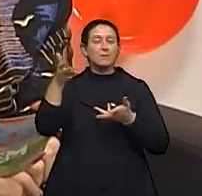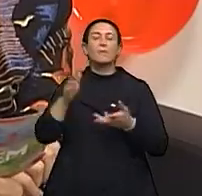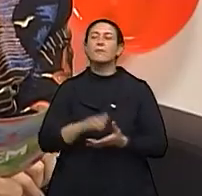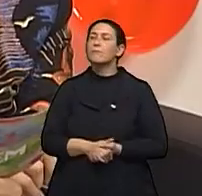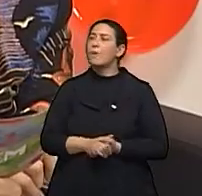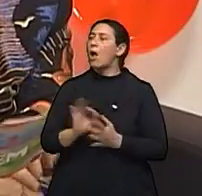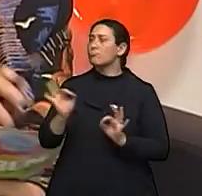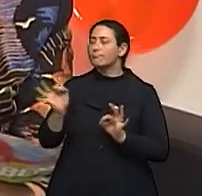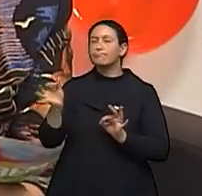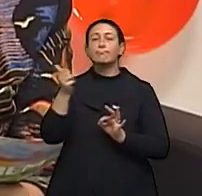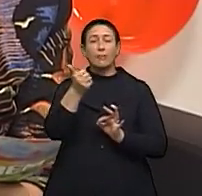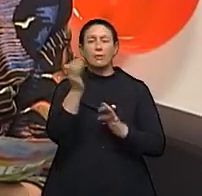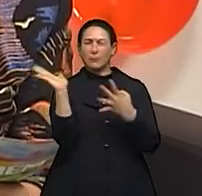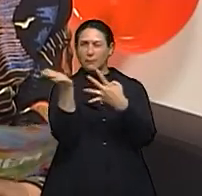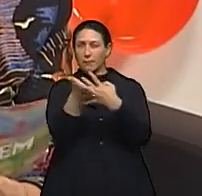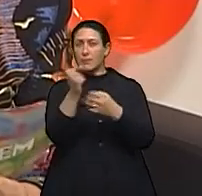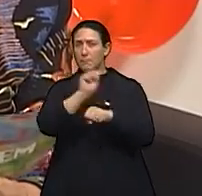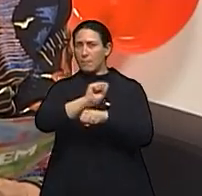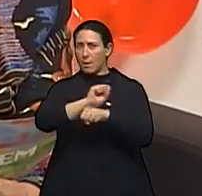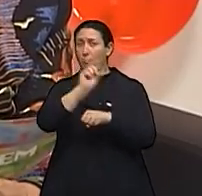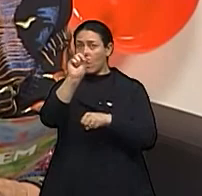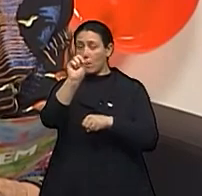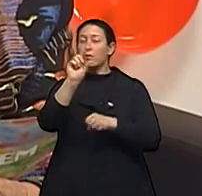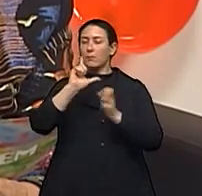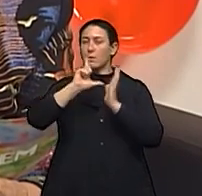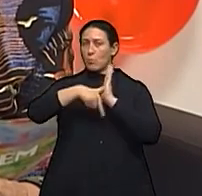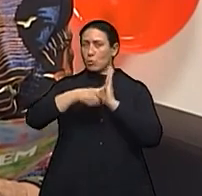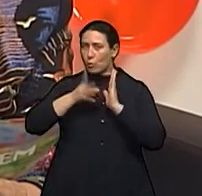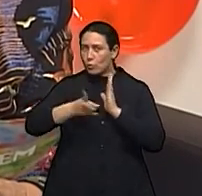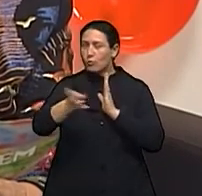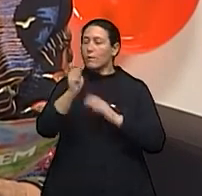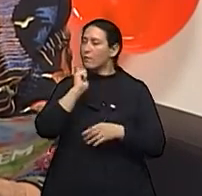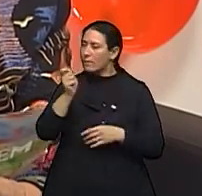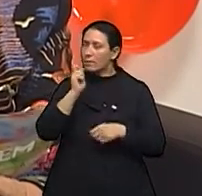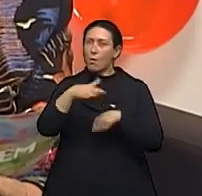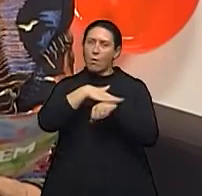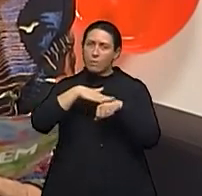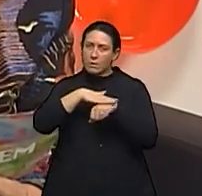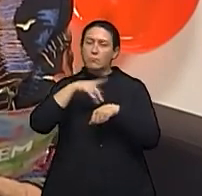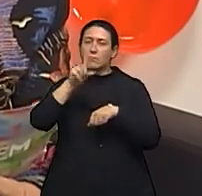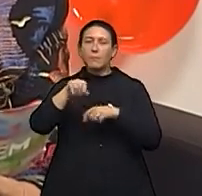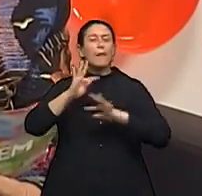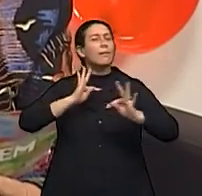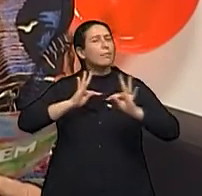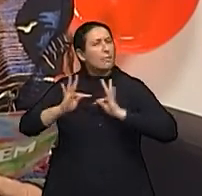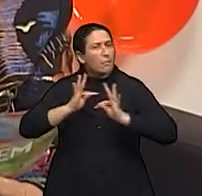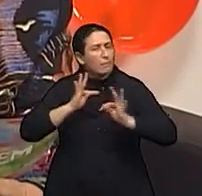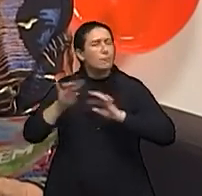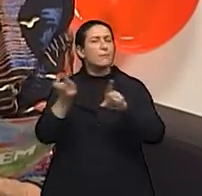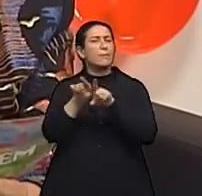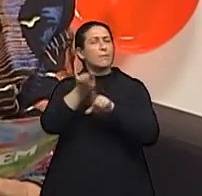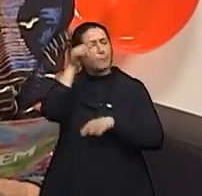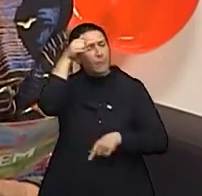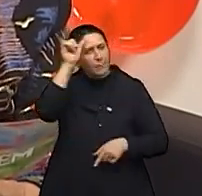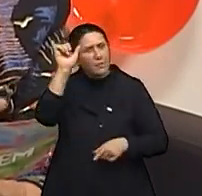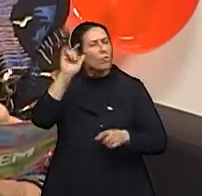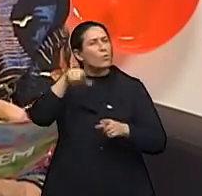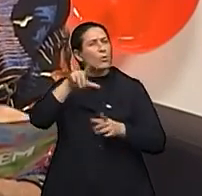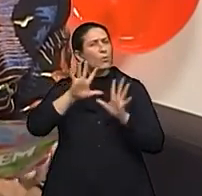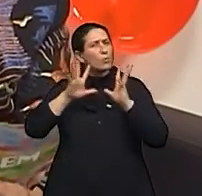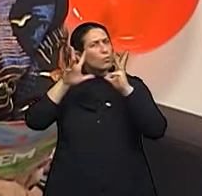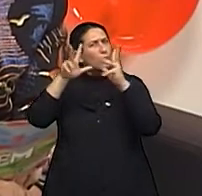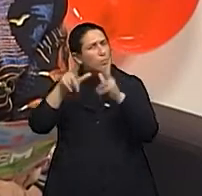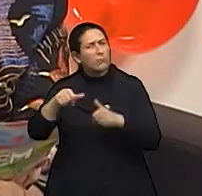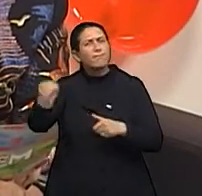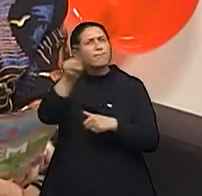Nós vamos a um pequeno intervalo, a gente só passou a metade do programa, voltamos para conversar sobre tratamento, sobre prevenção, tudo isso que vocês